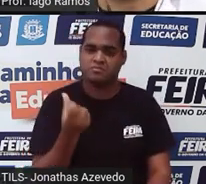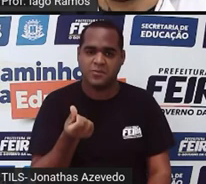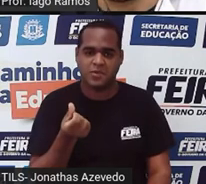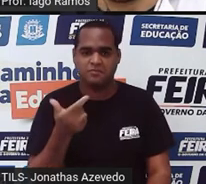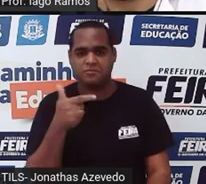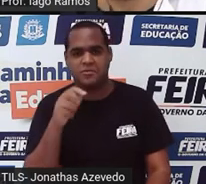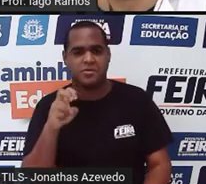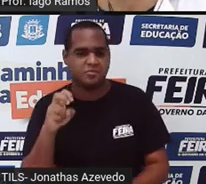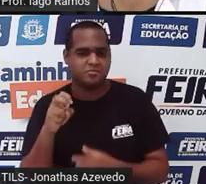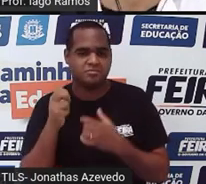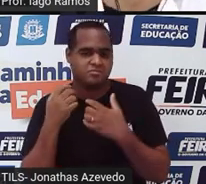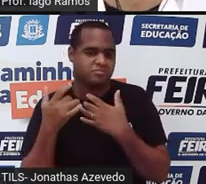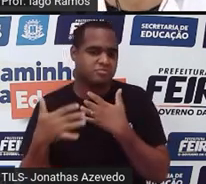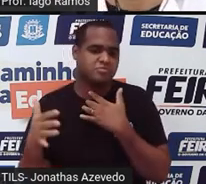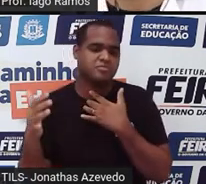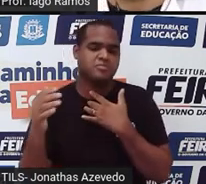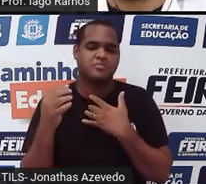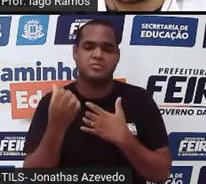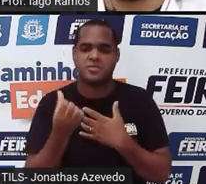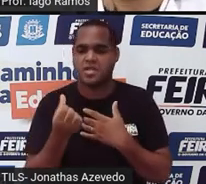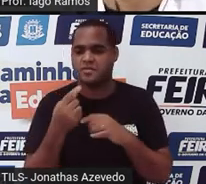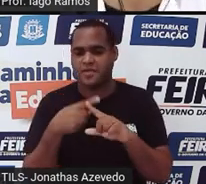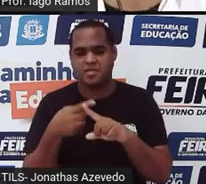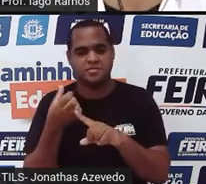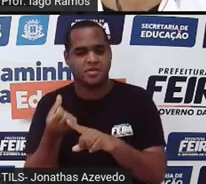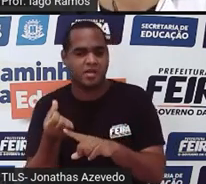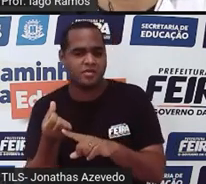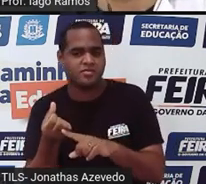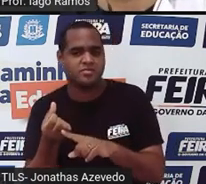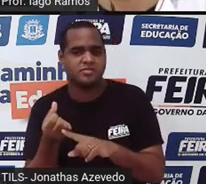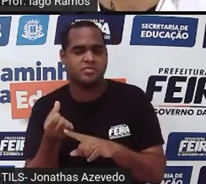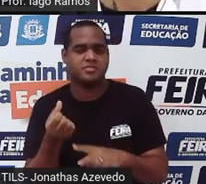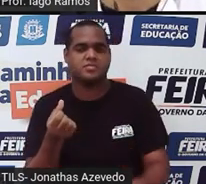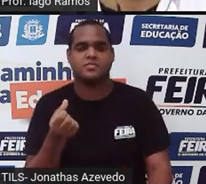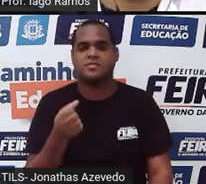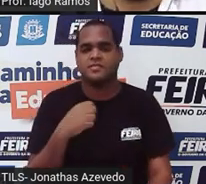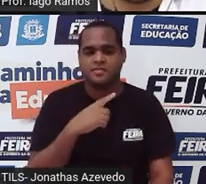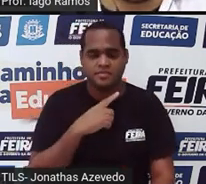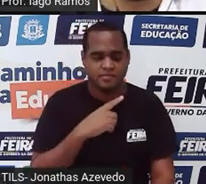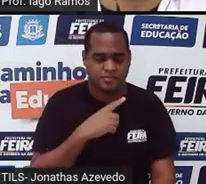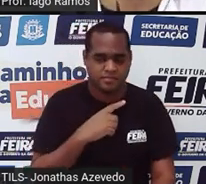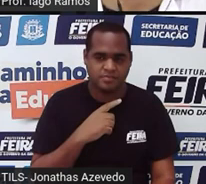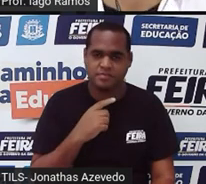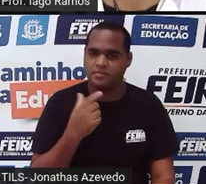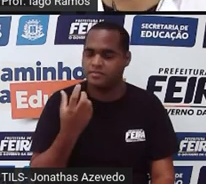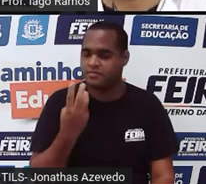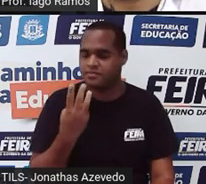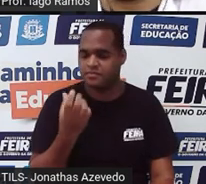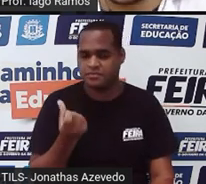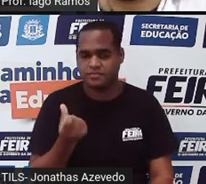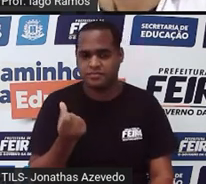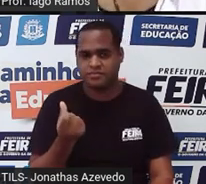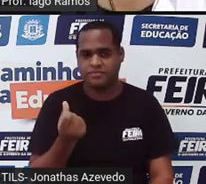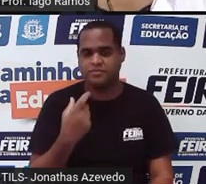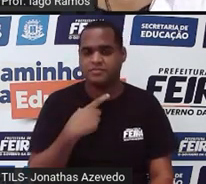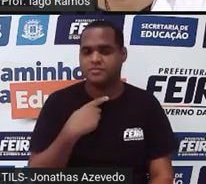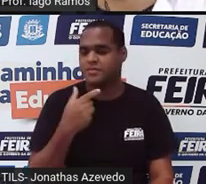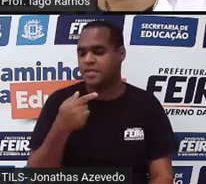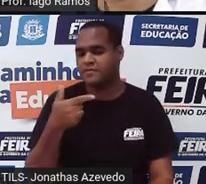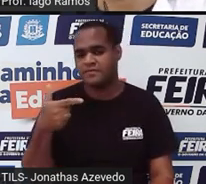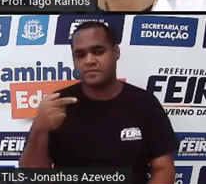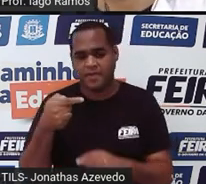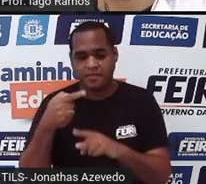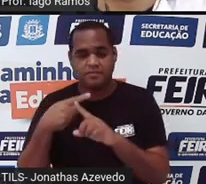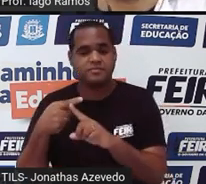25, depois do 25 vai ser 6 vezes 6, que é 6 elevado a 2, 36, depois 7 vezes 7, que é 7